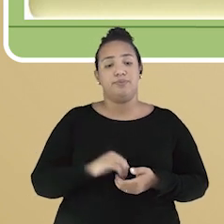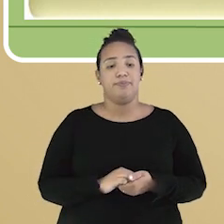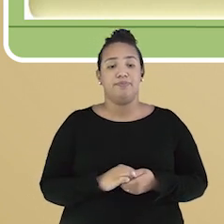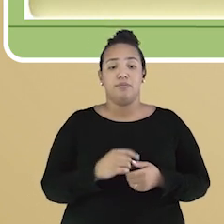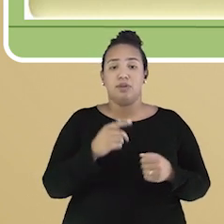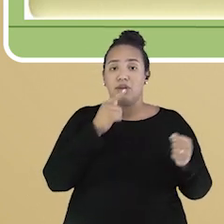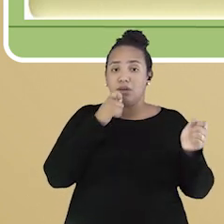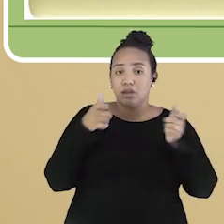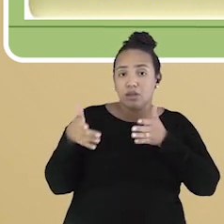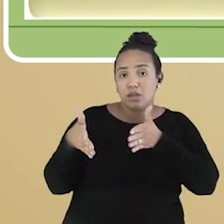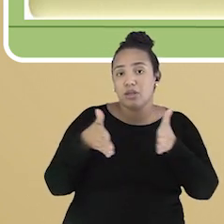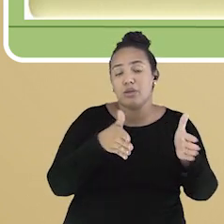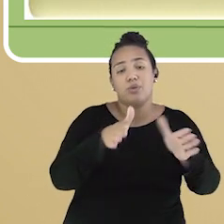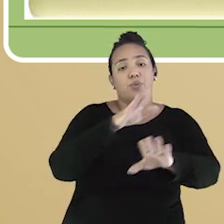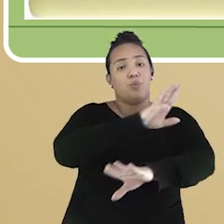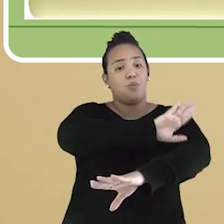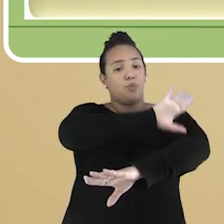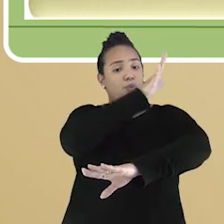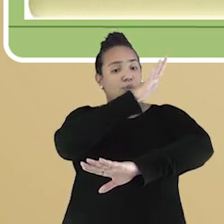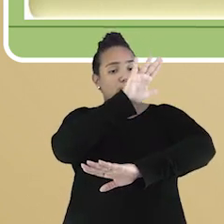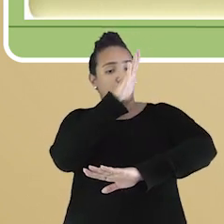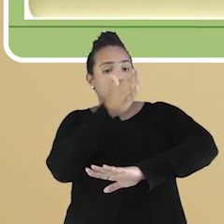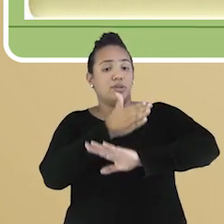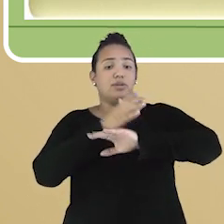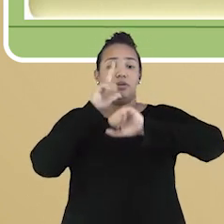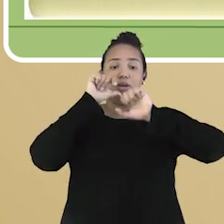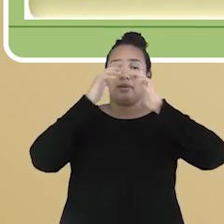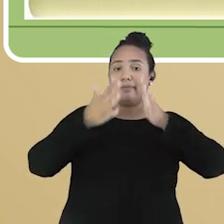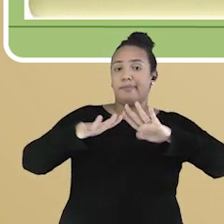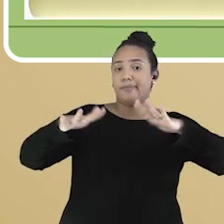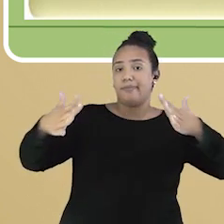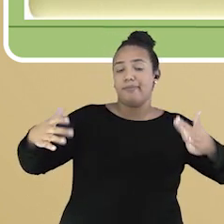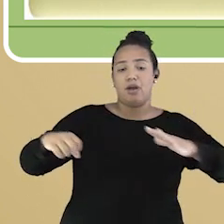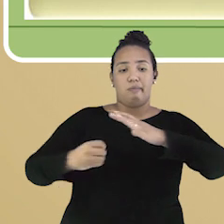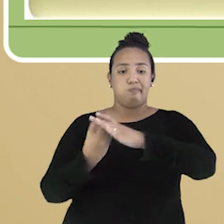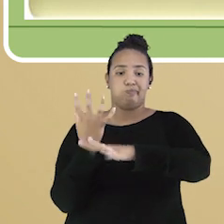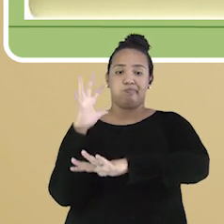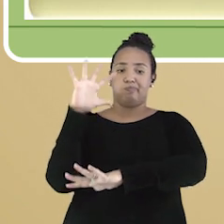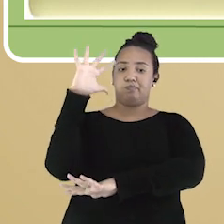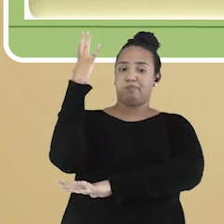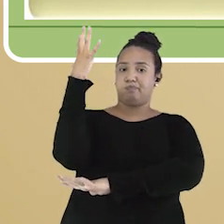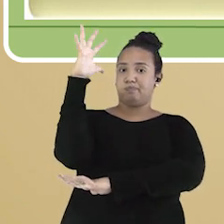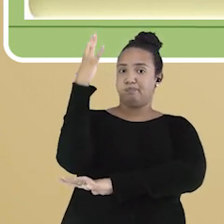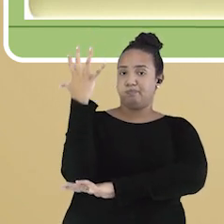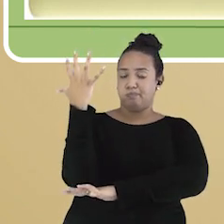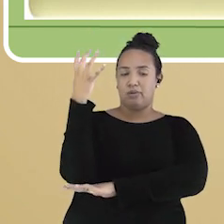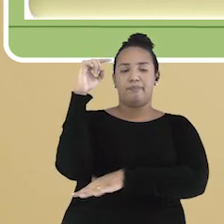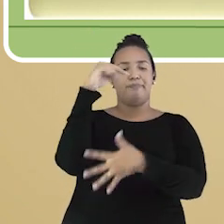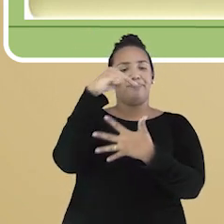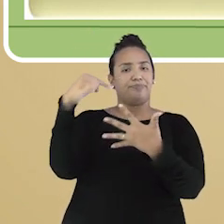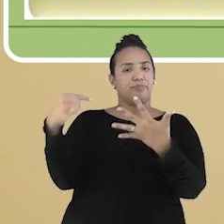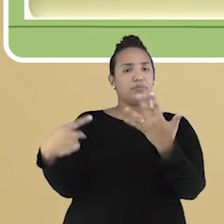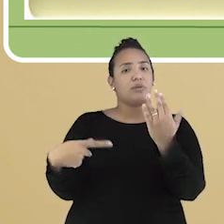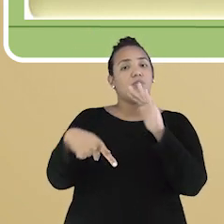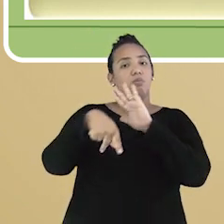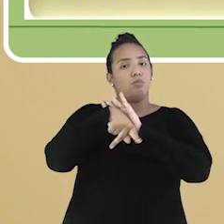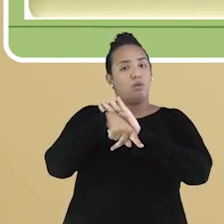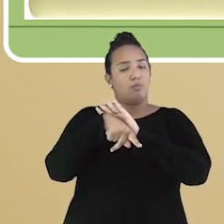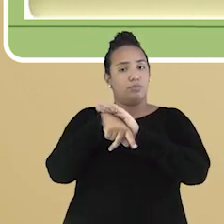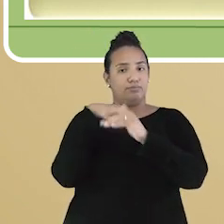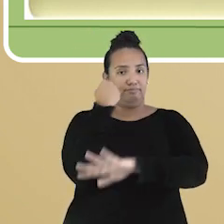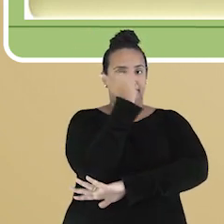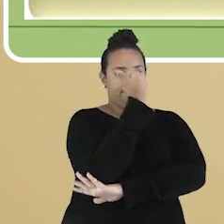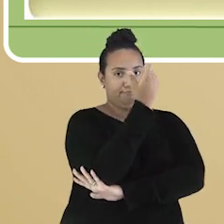como rios, montanhas, mares, picos, lagoas, grandes árvores frondosas e demais elementos da